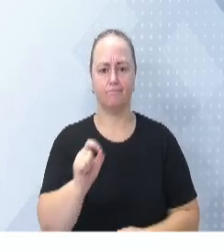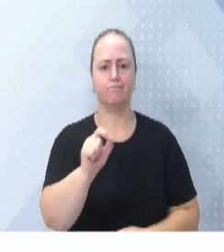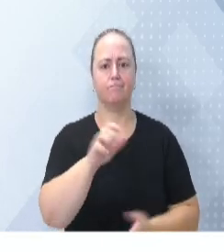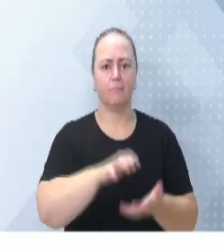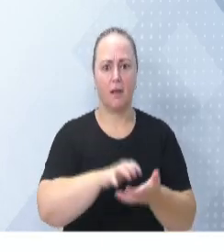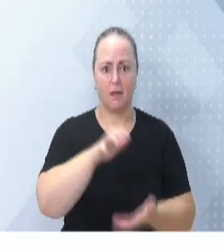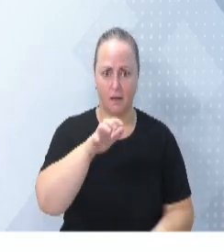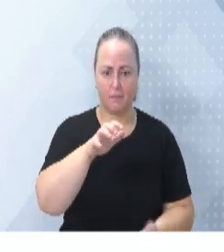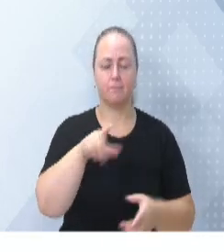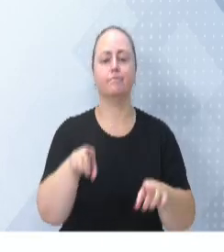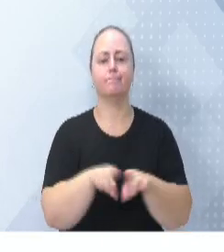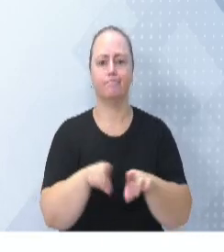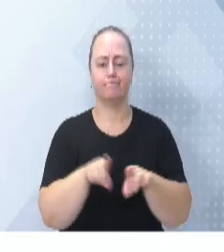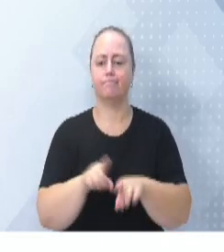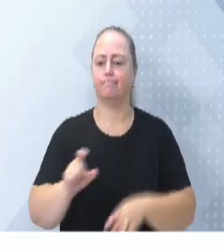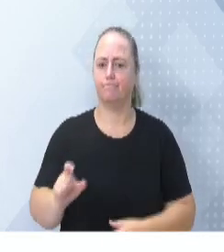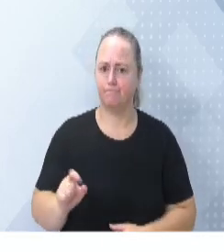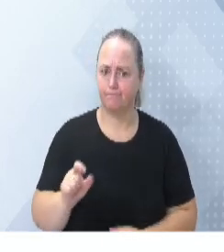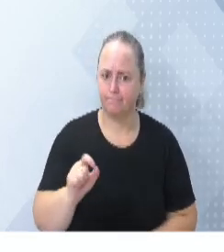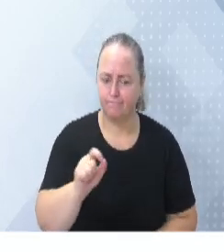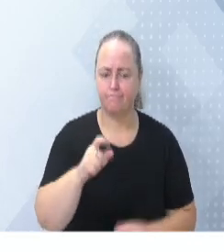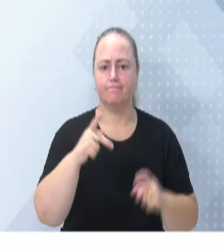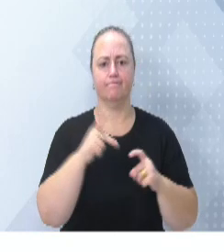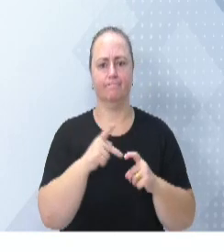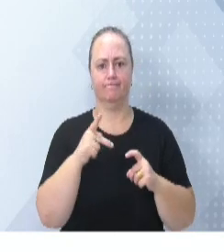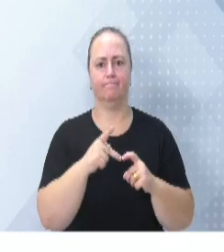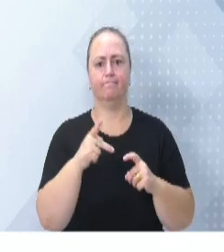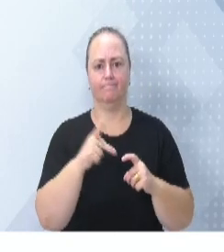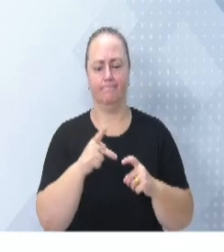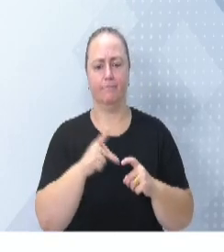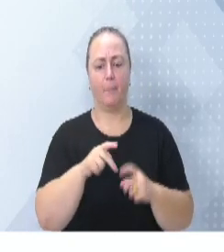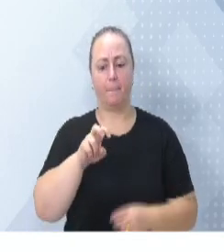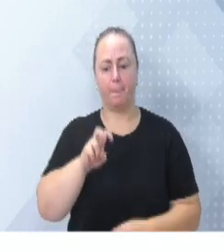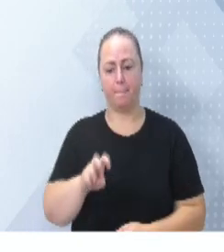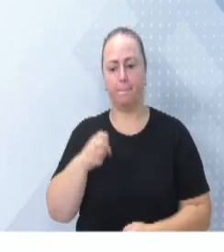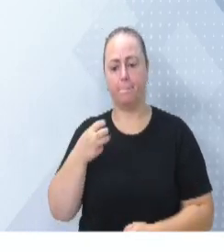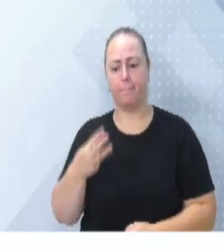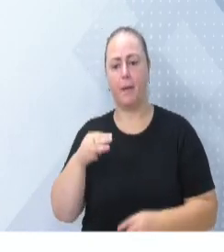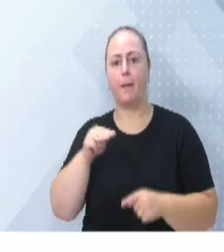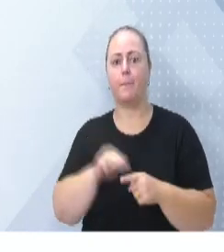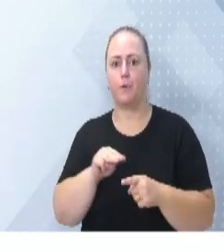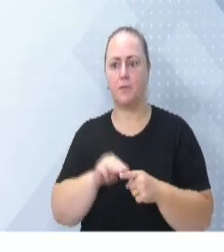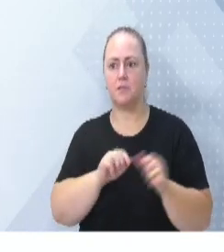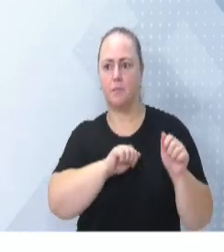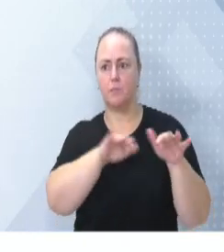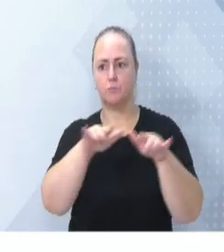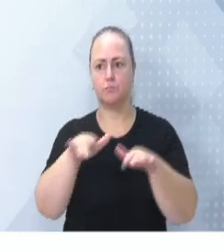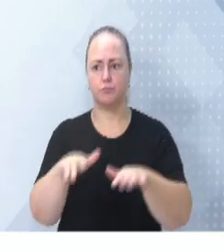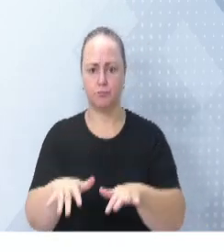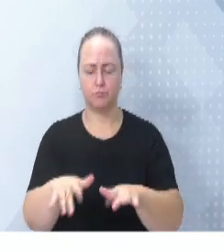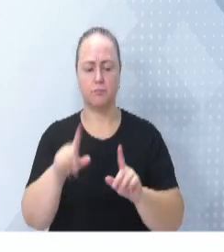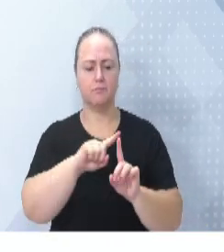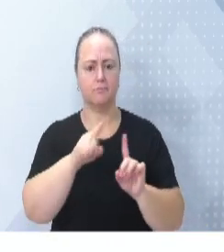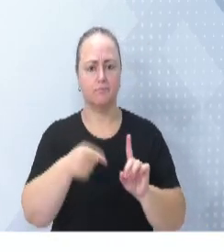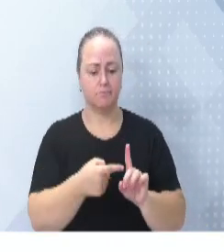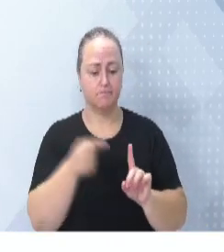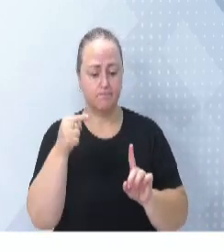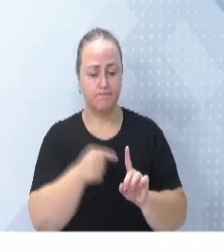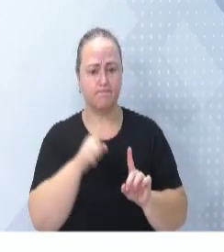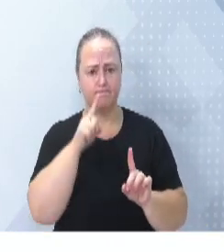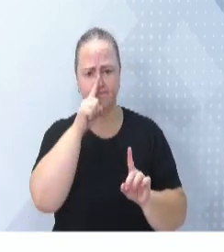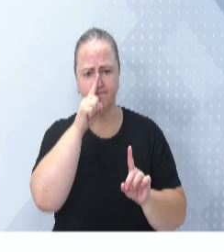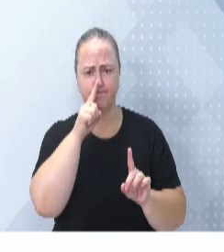referência para oncologia pediátrica, para 53 municípios, somos referência para gestação de alto risco,